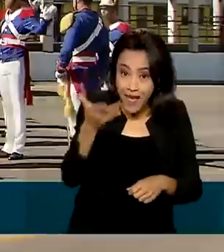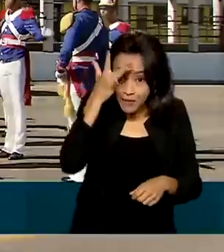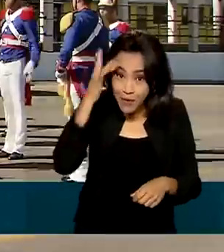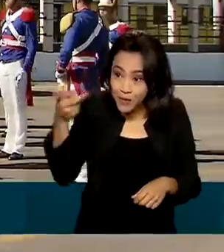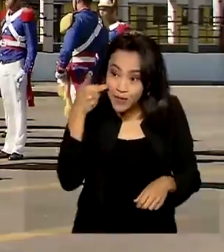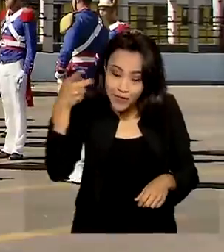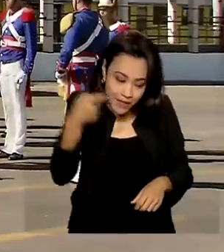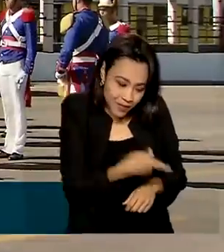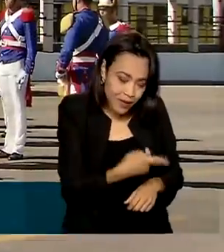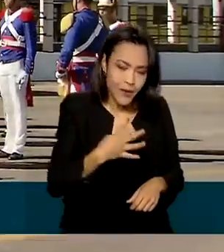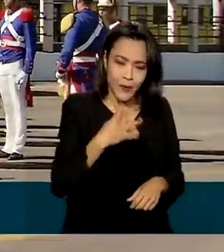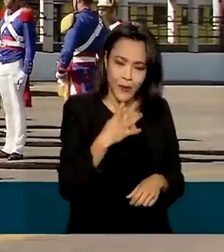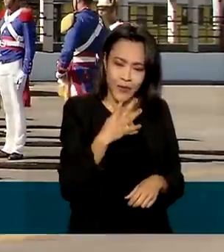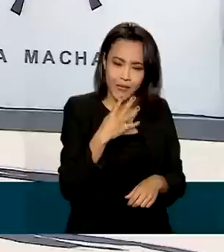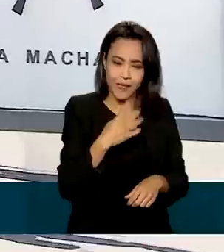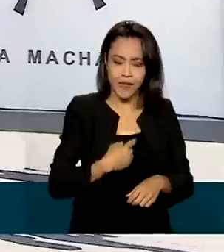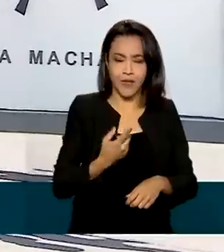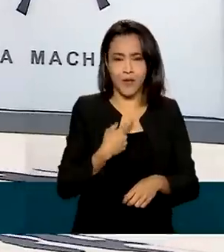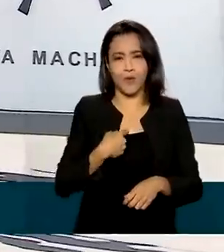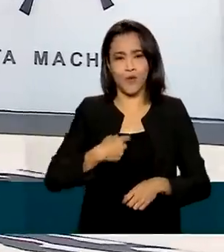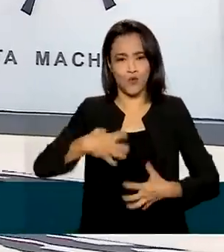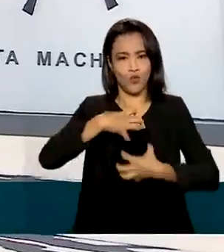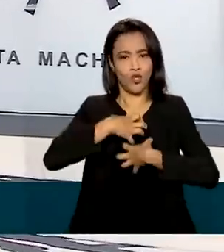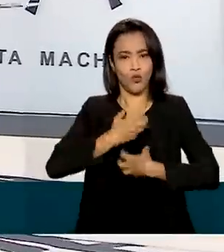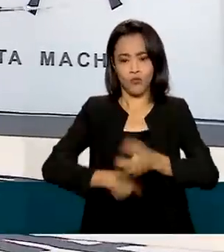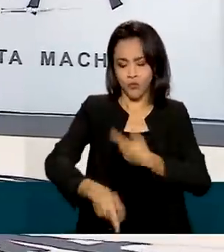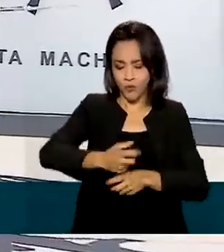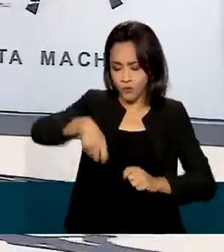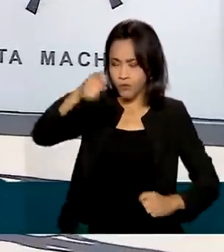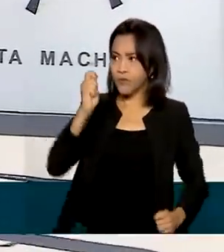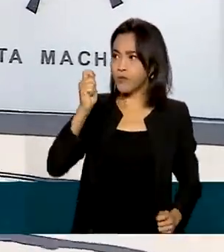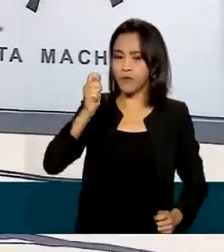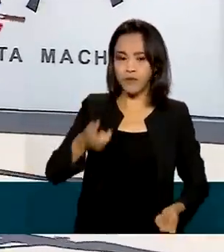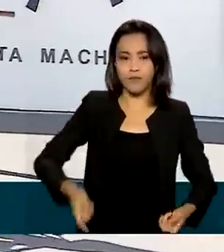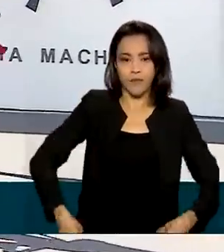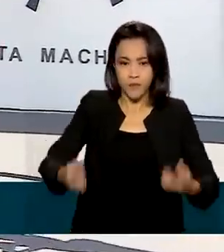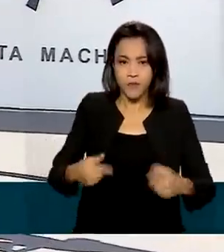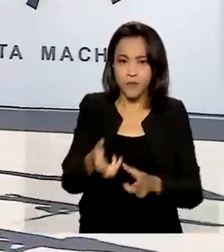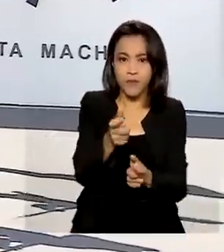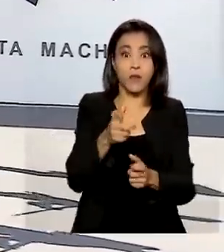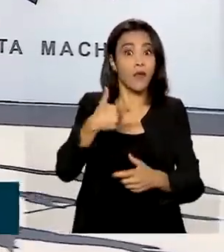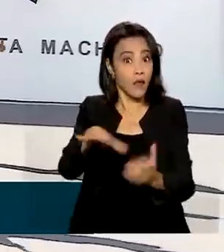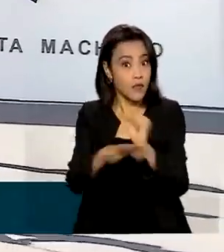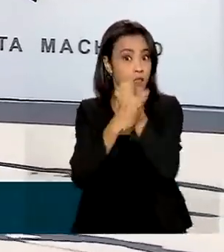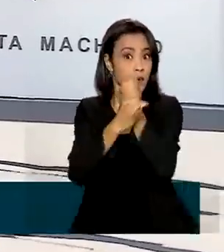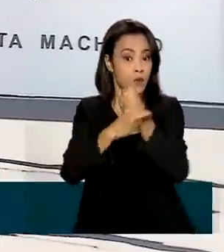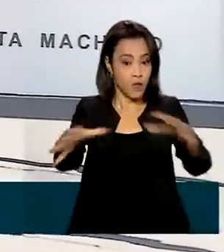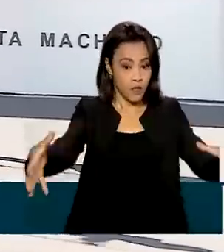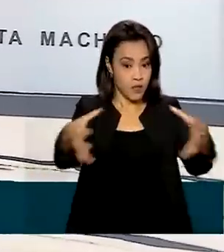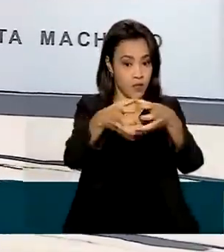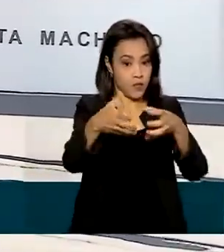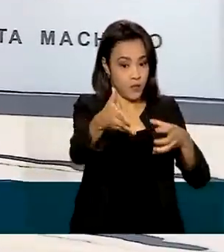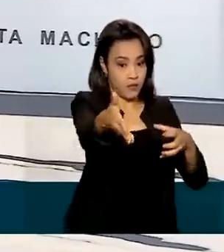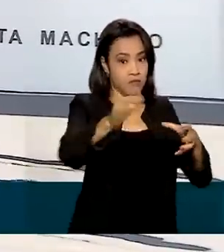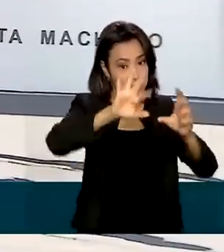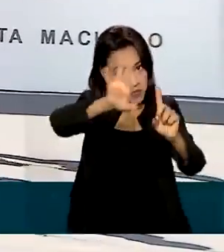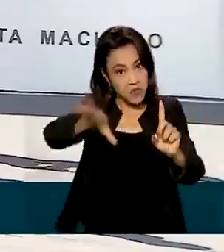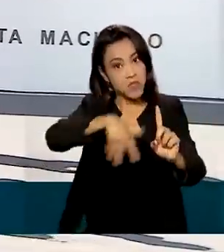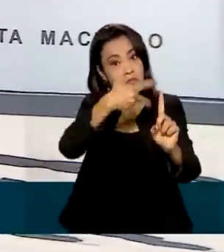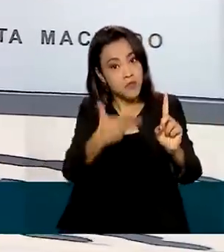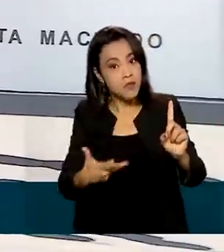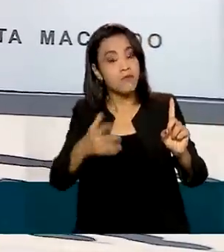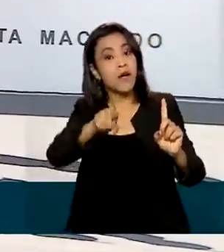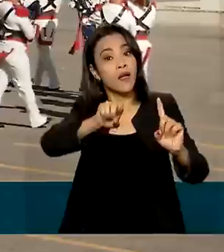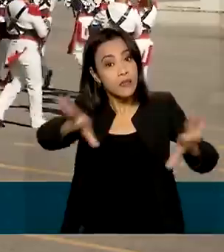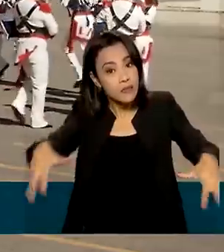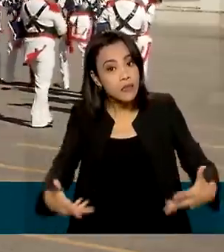ainda uma performance da Guarda Presidencial, responsável pela segurança e pelo cerimonial do Presidente da